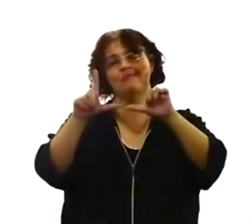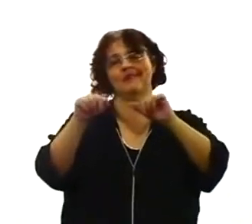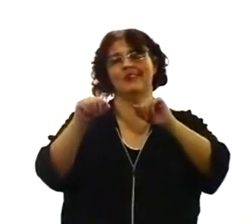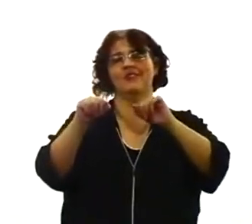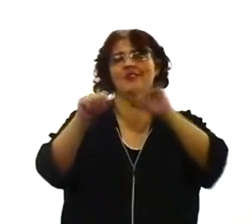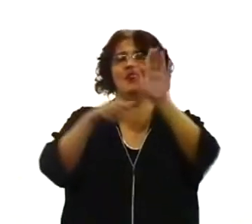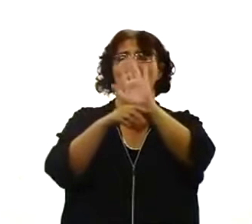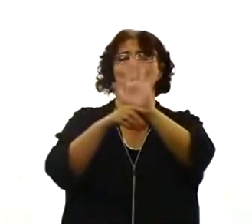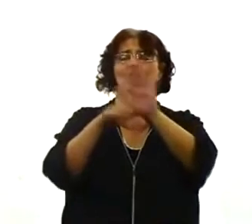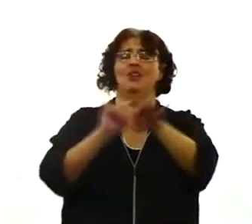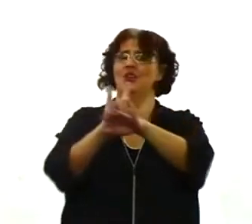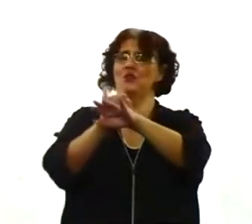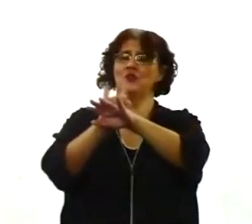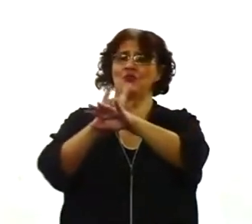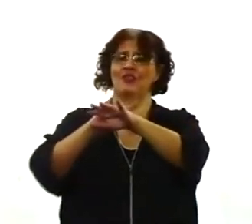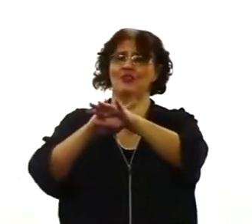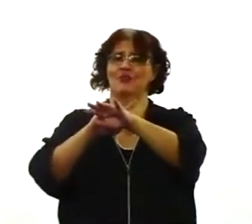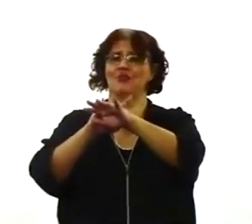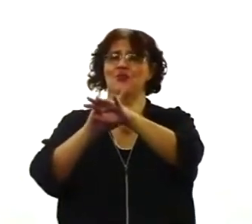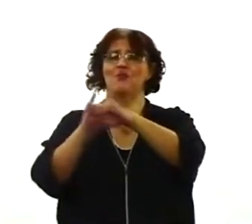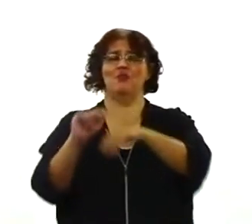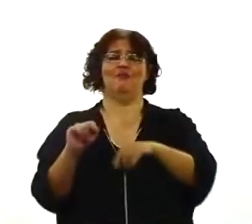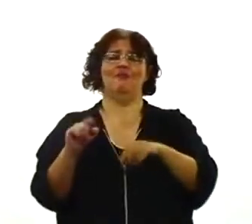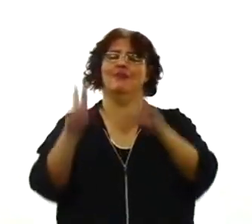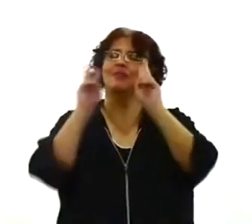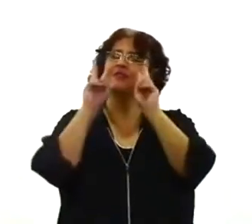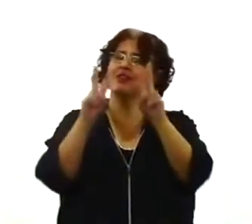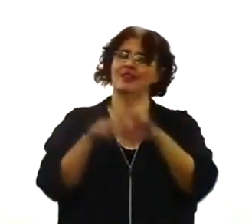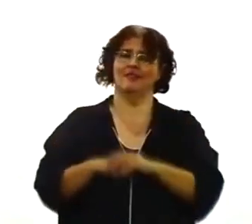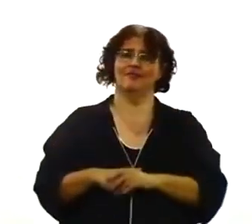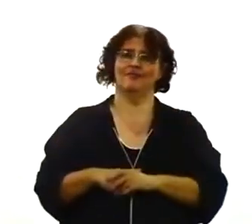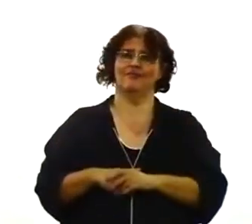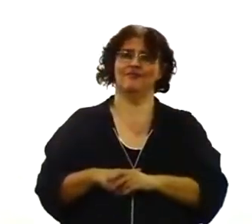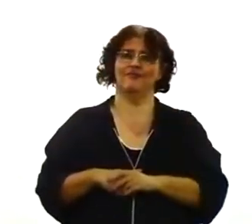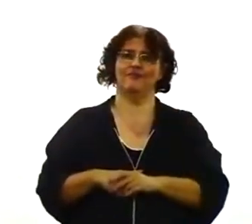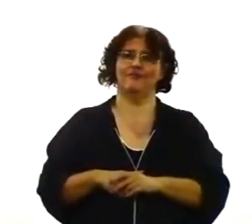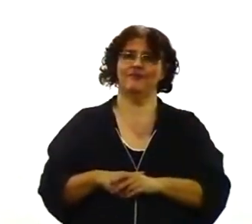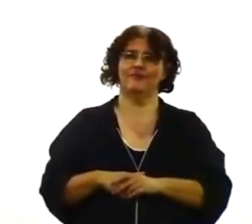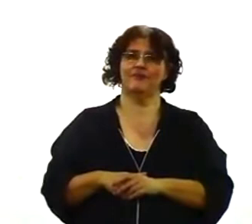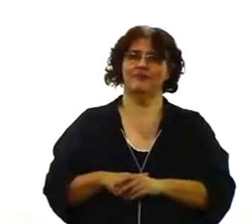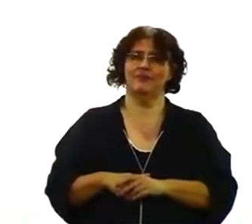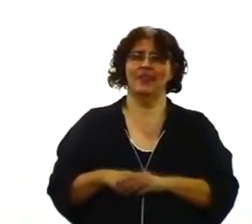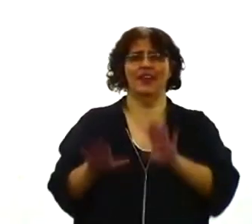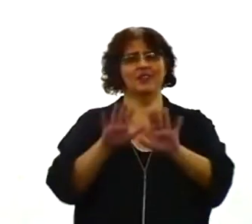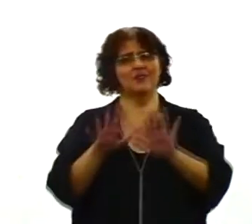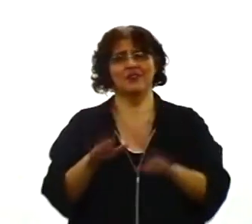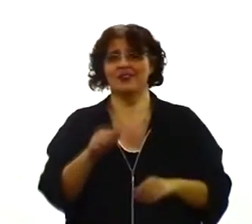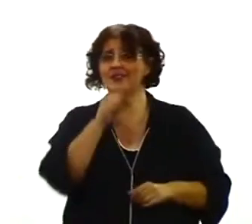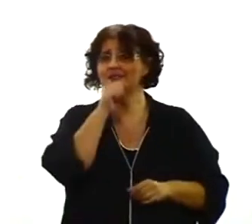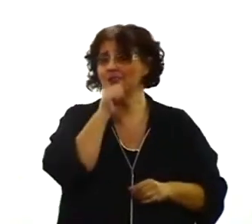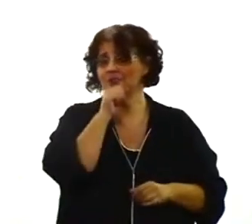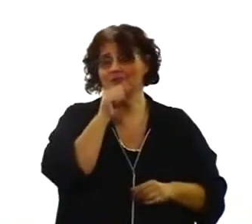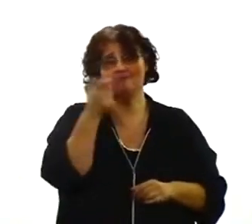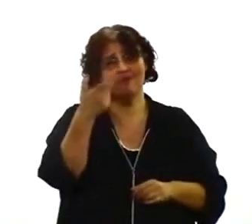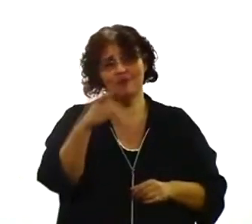alguns dos nossos irmãos mais idosos, talvez nem tenham conseguido ou não tenham acesso a essa exposição.